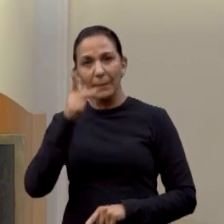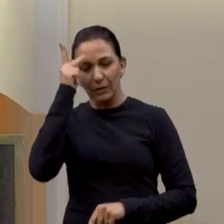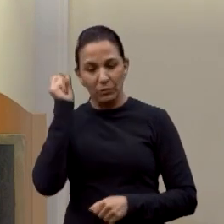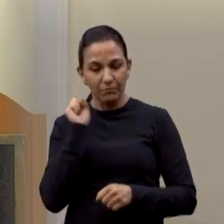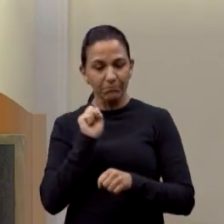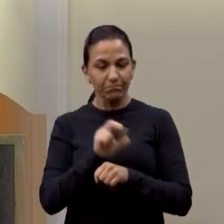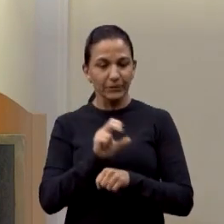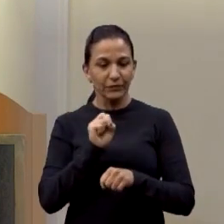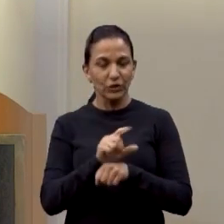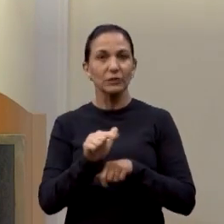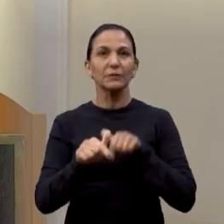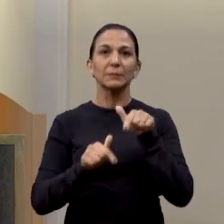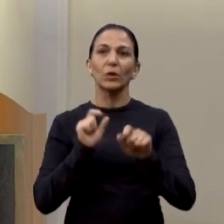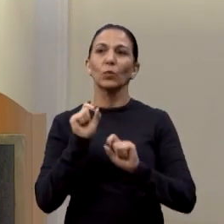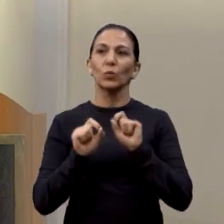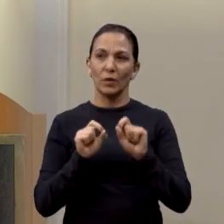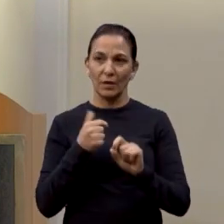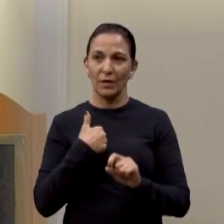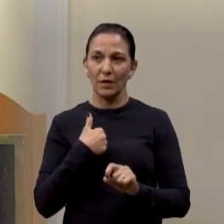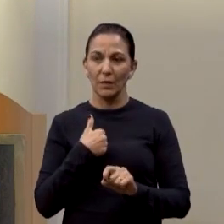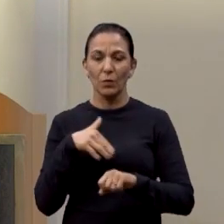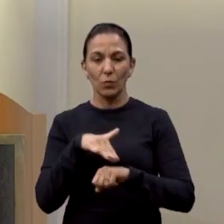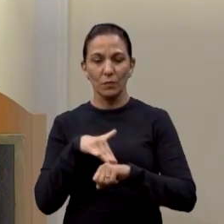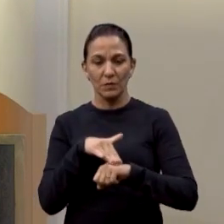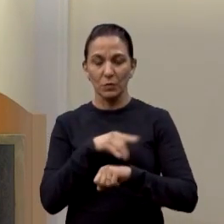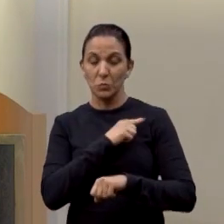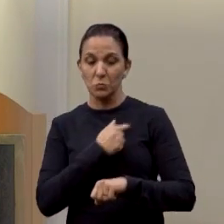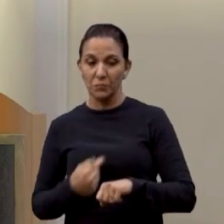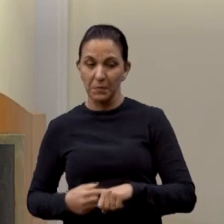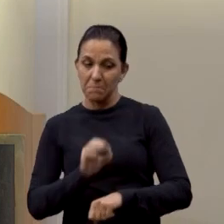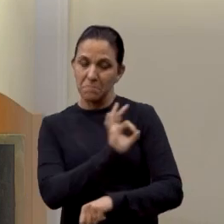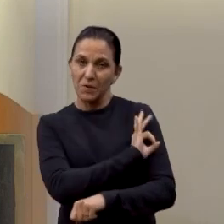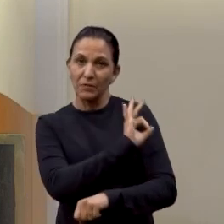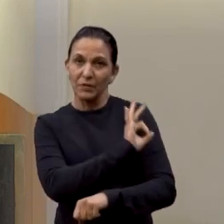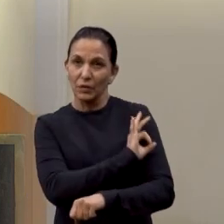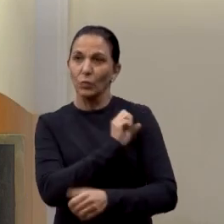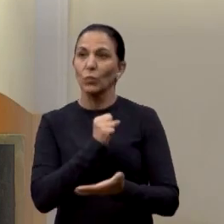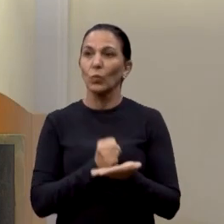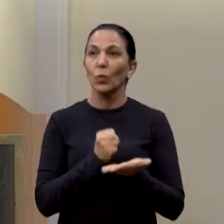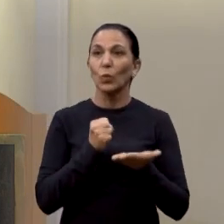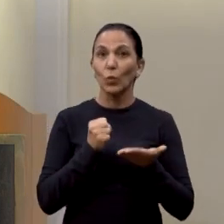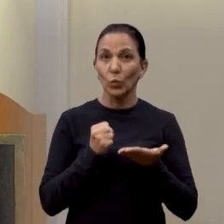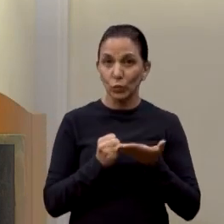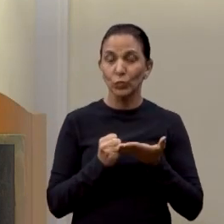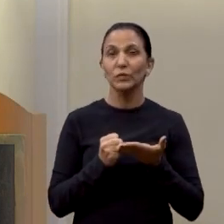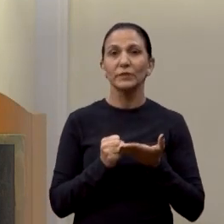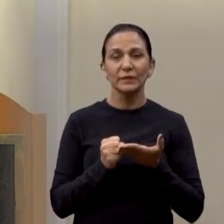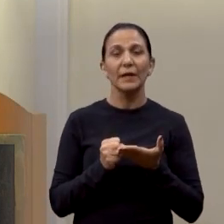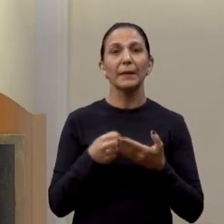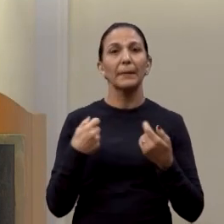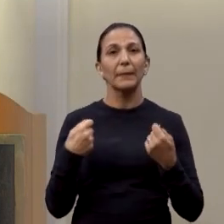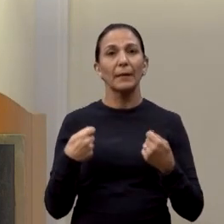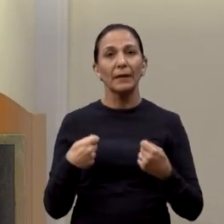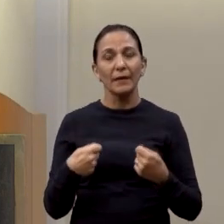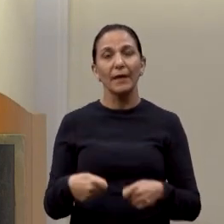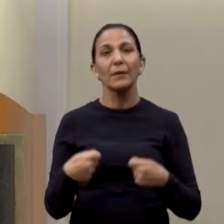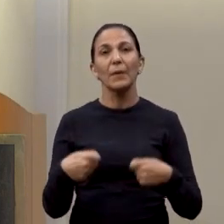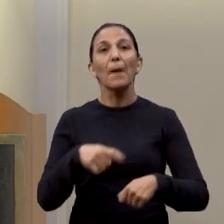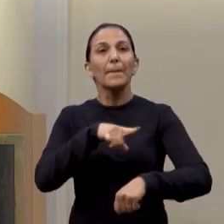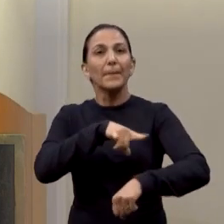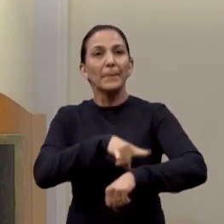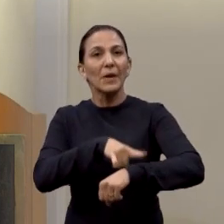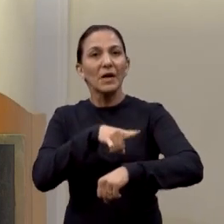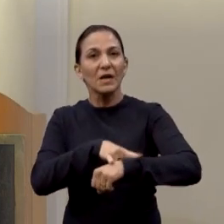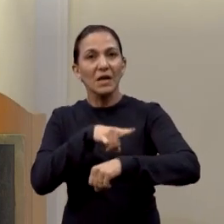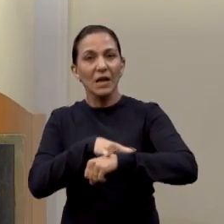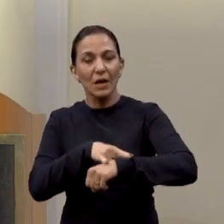que lá estão. E aí eu conversando com o governo também, então vai ser contratado de forma emergencial um container para